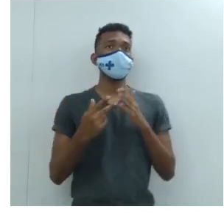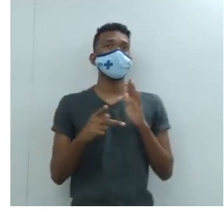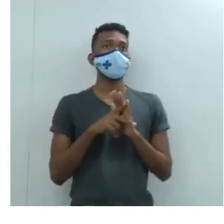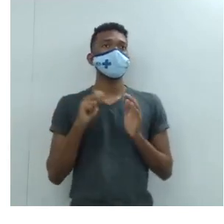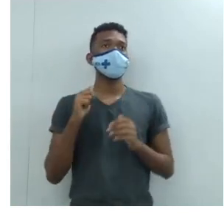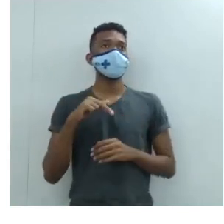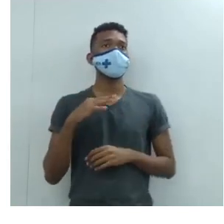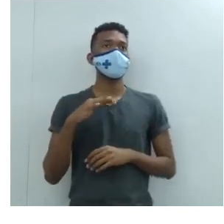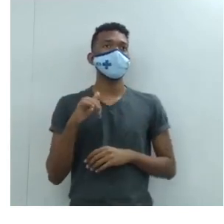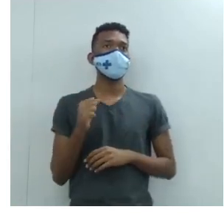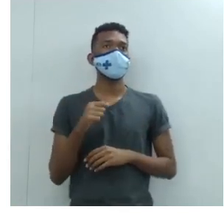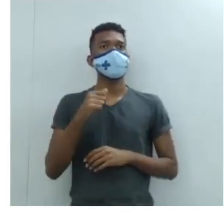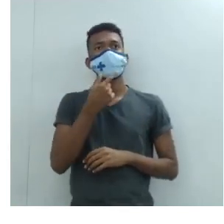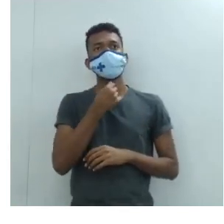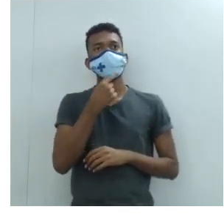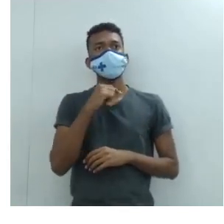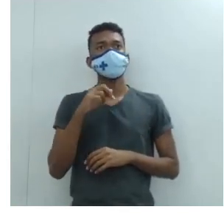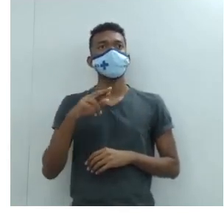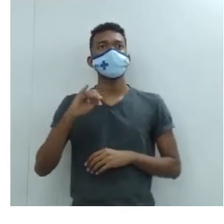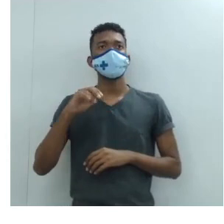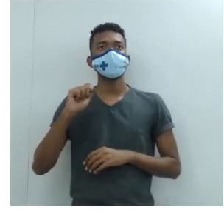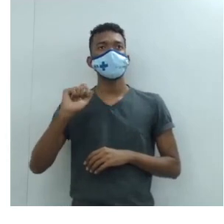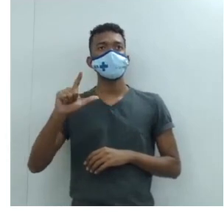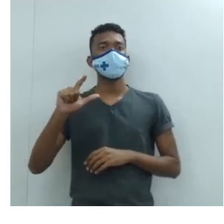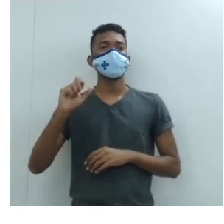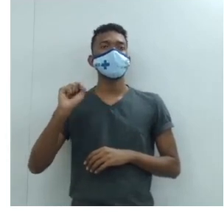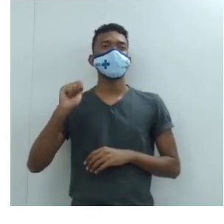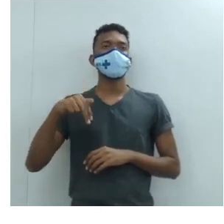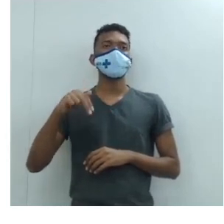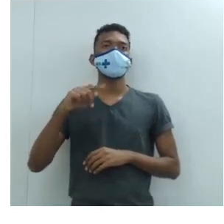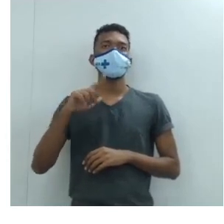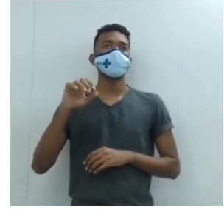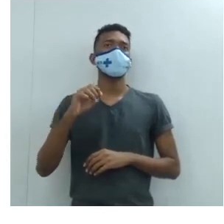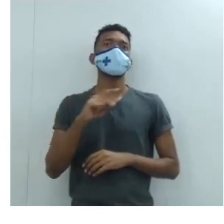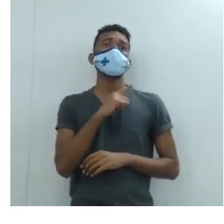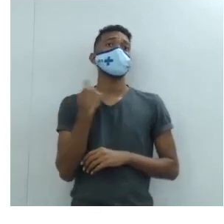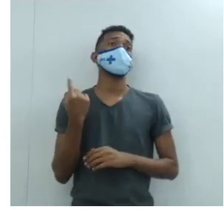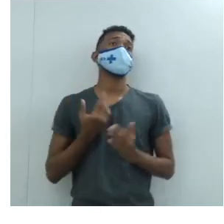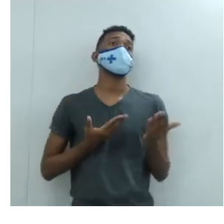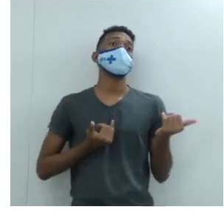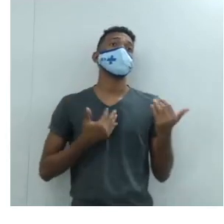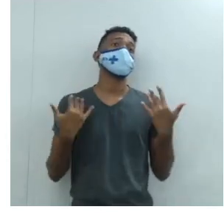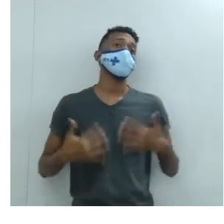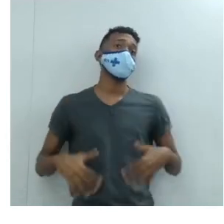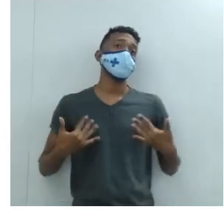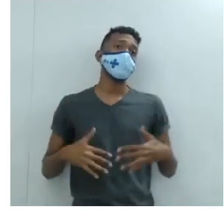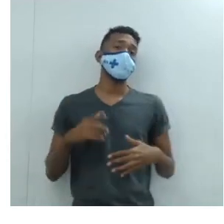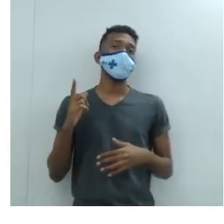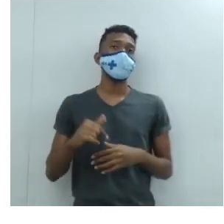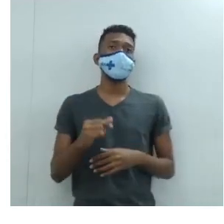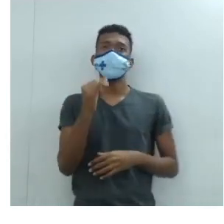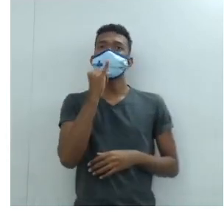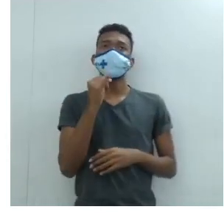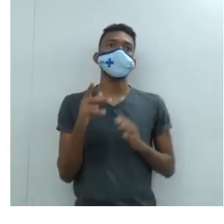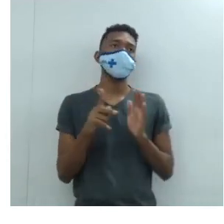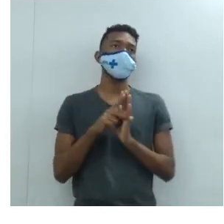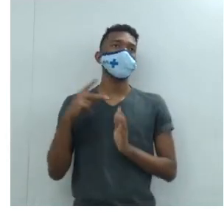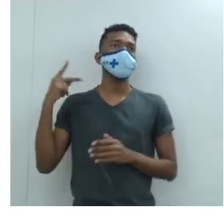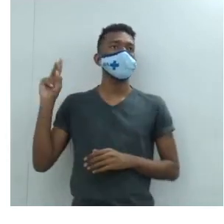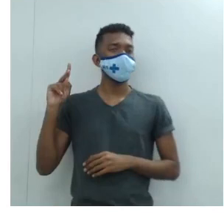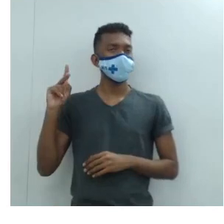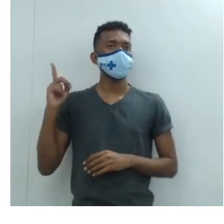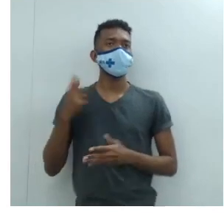outra grande obra de Rafael Sanzio, que morreu jovem, uma obra exemplar de sua relação do